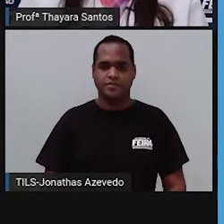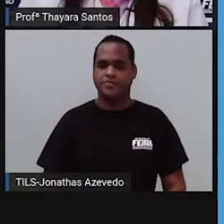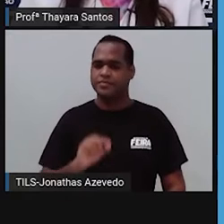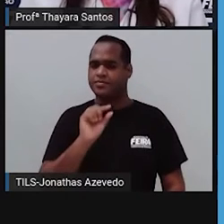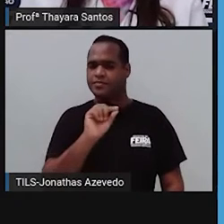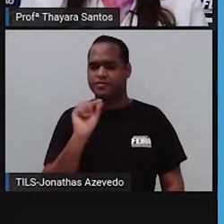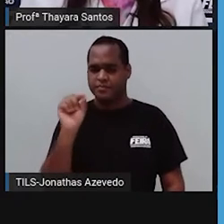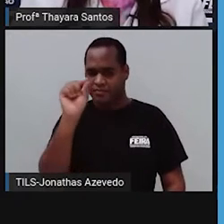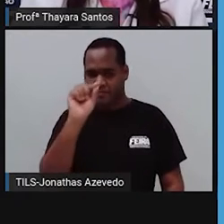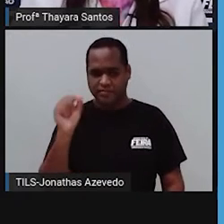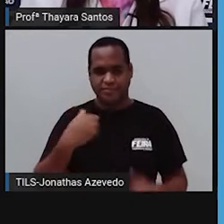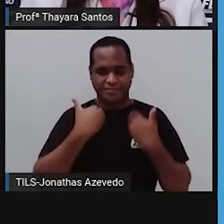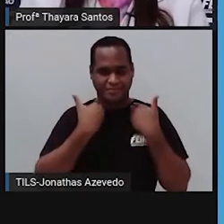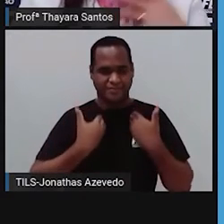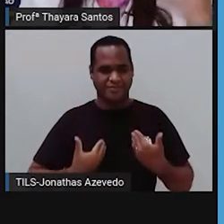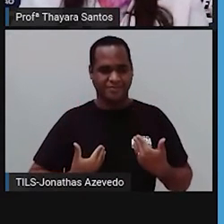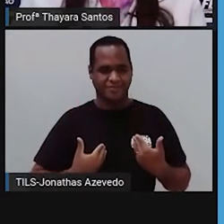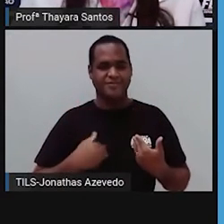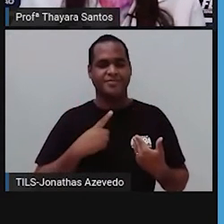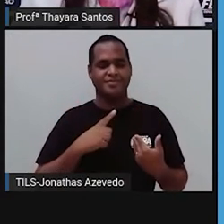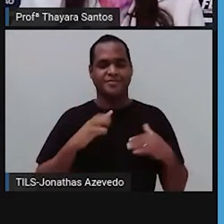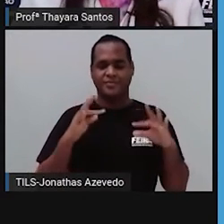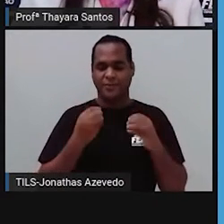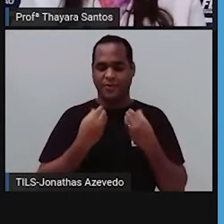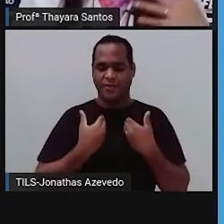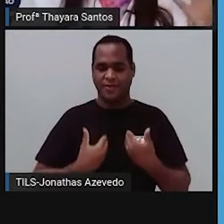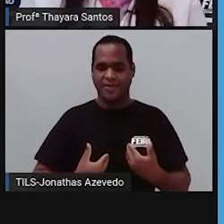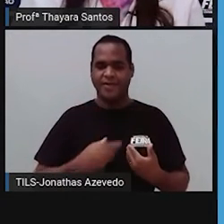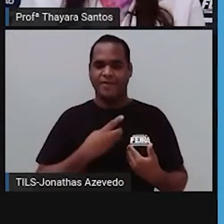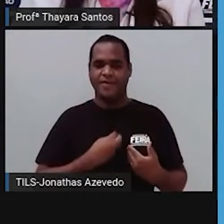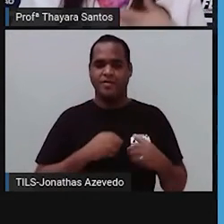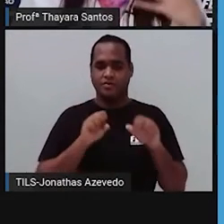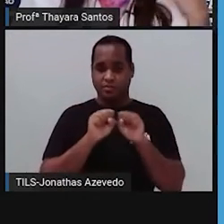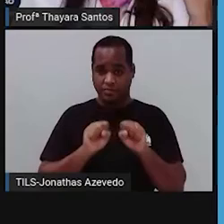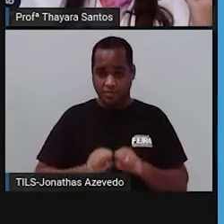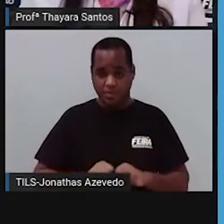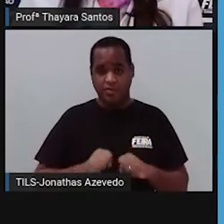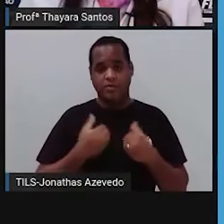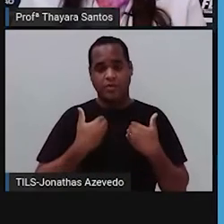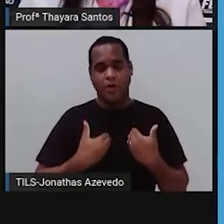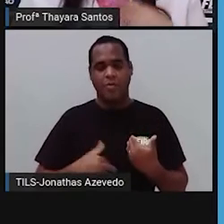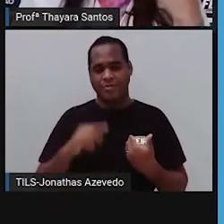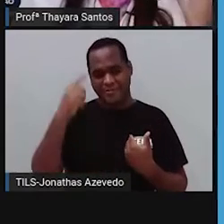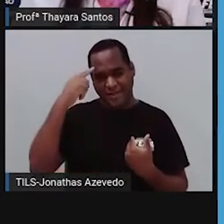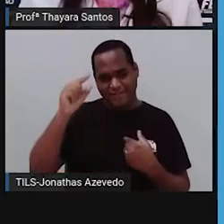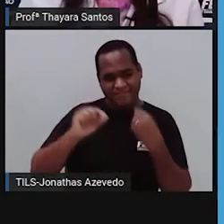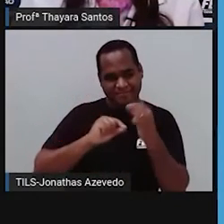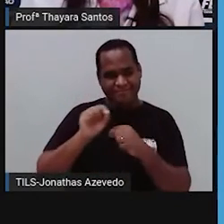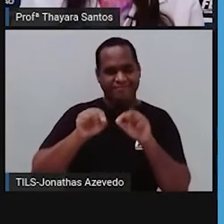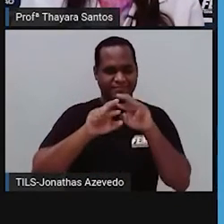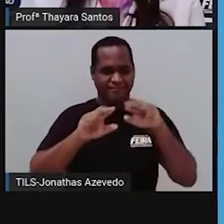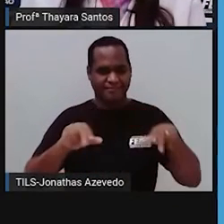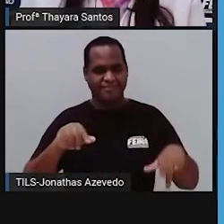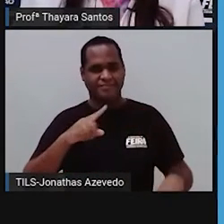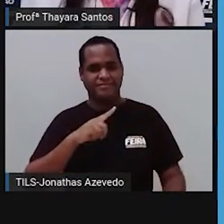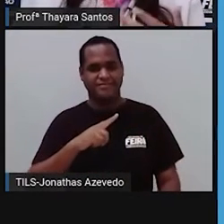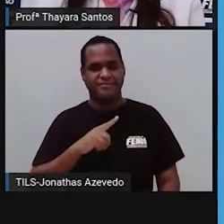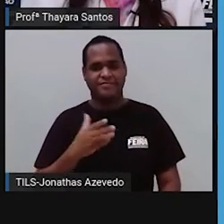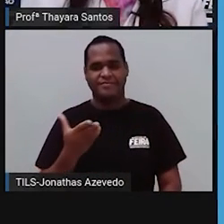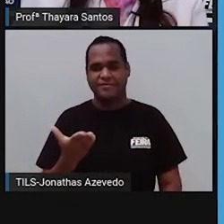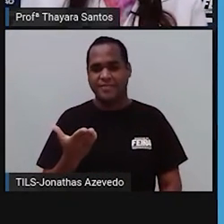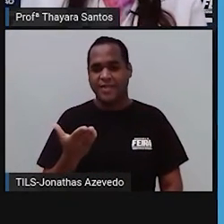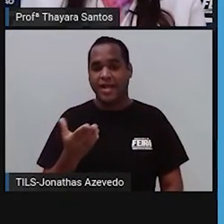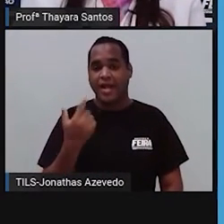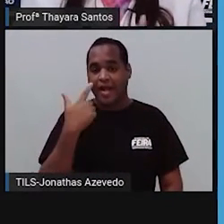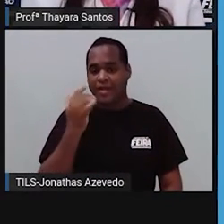Então, no nosso corpo existem vários tipos de sistemas, vários tipos de órgãos, vários tipos de tecidos. Esse que eu